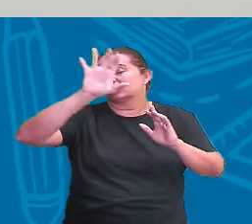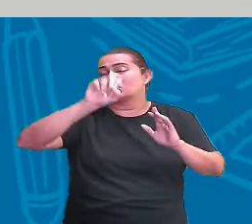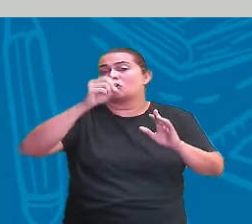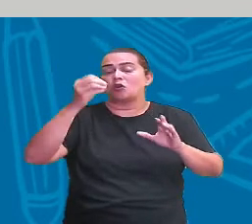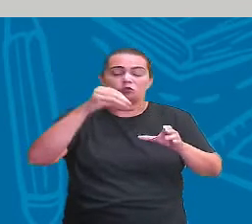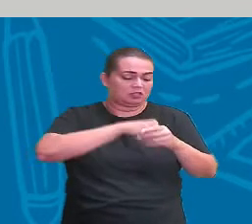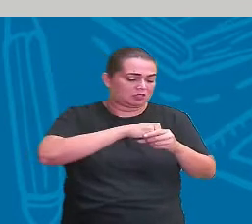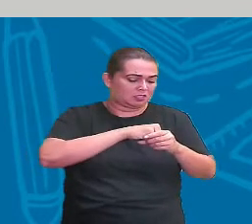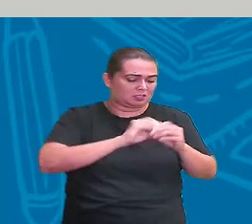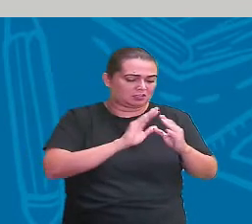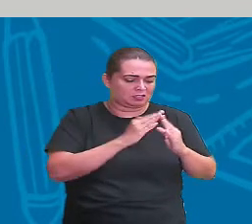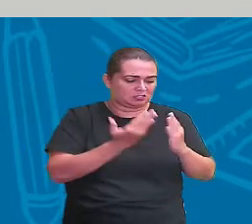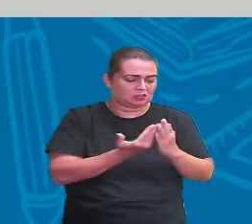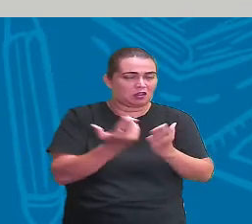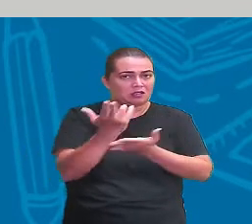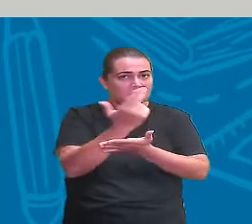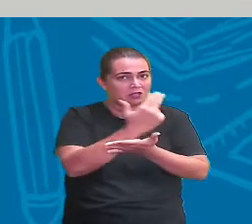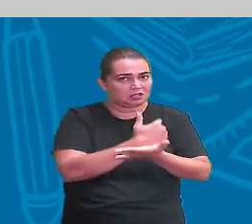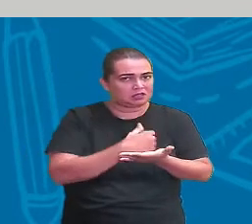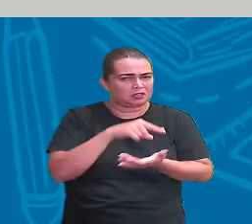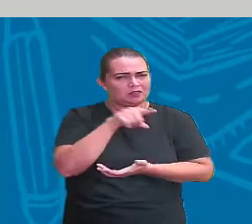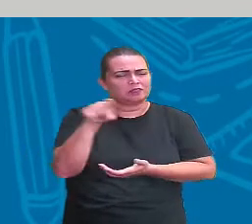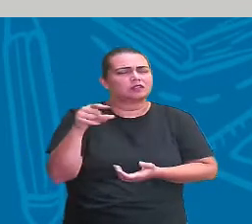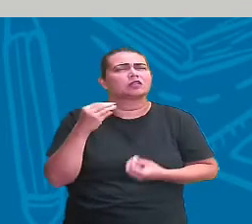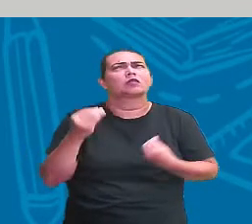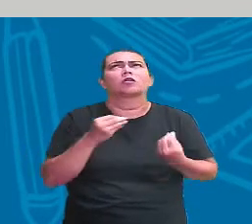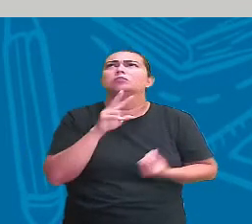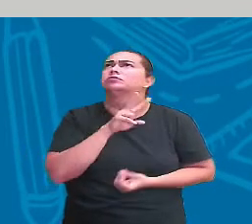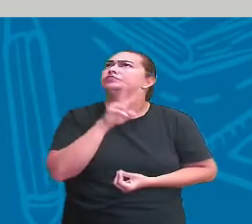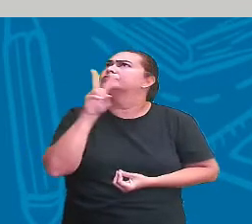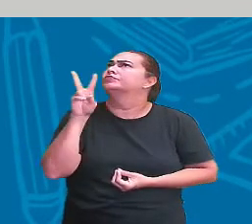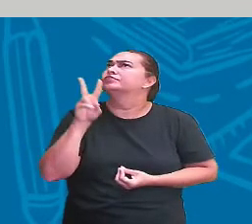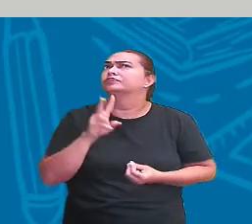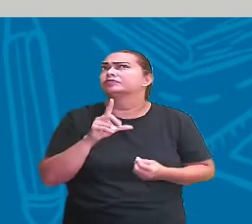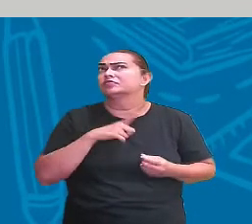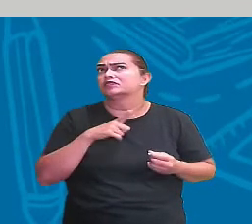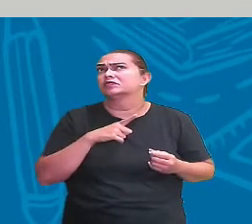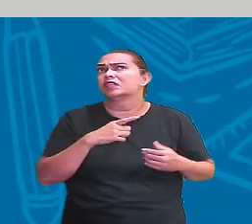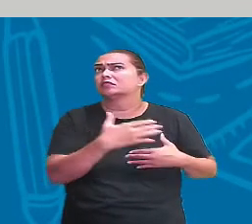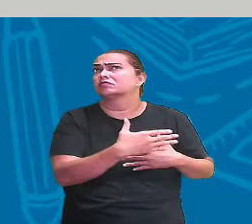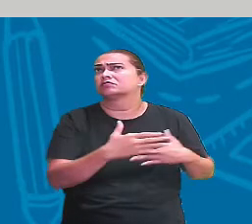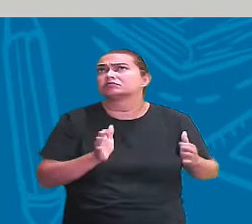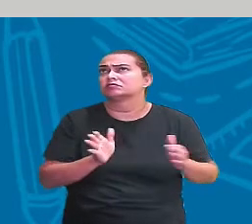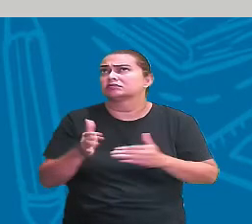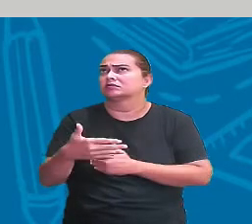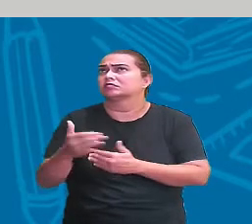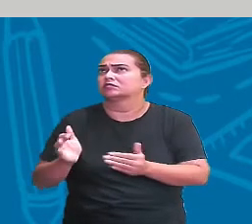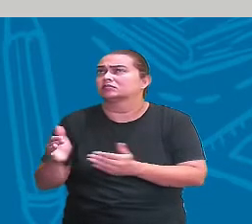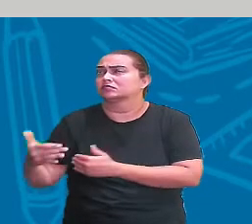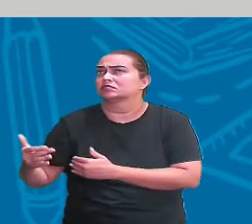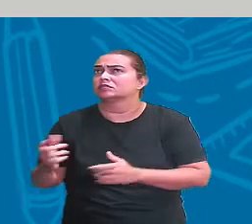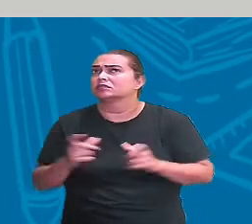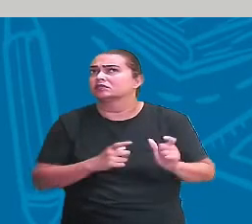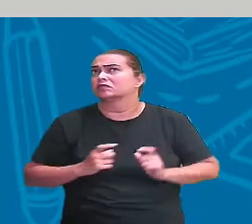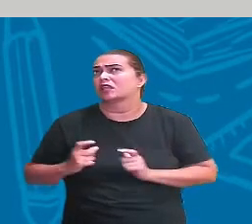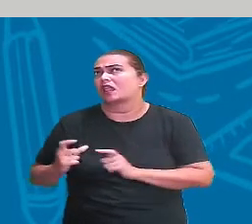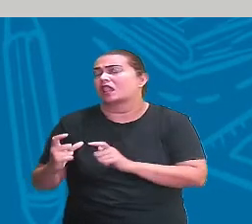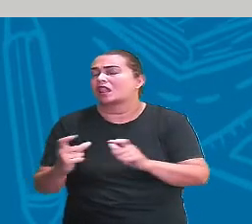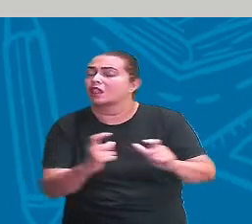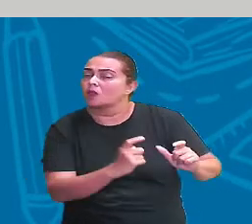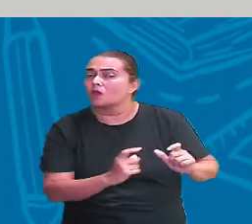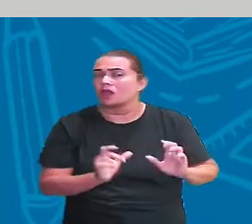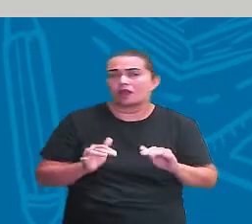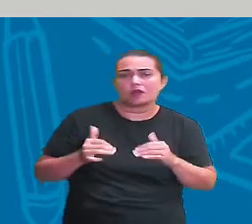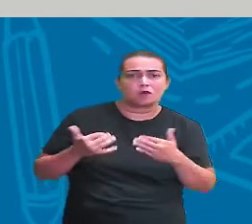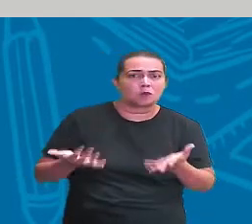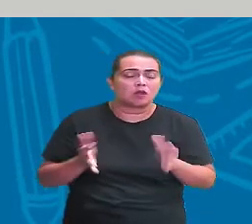geral? Vamos desenhar a escola? Como é que você vê a escola? Quais são as divisões dela? Entendeu? Então, é aquele